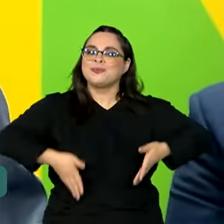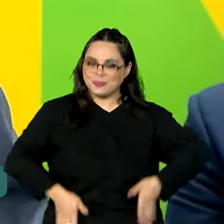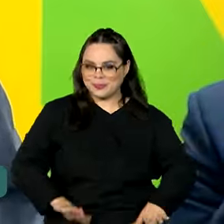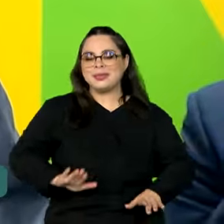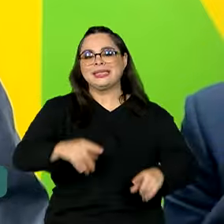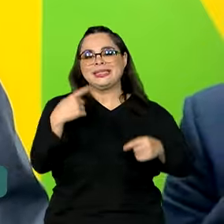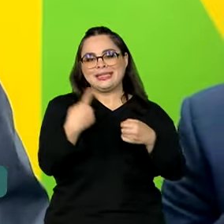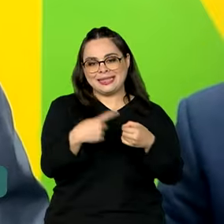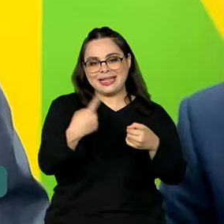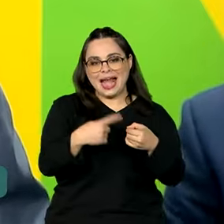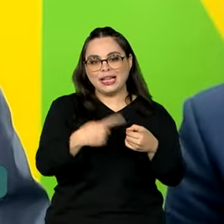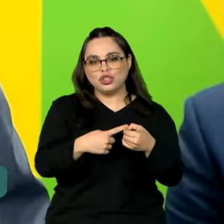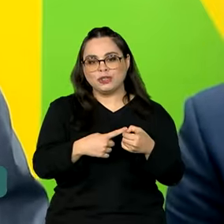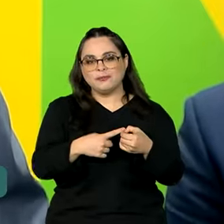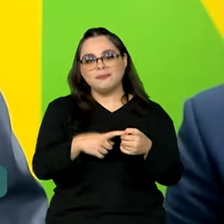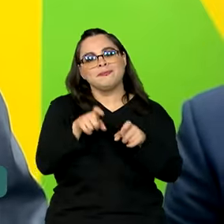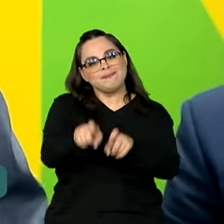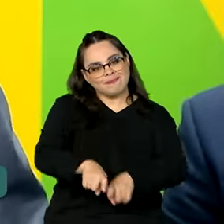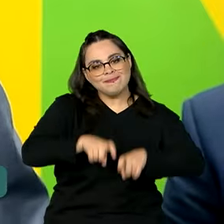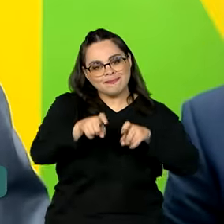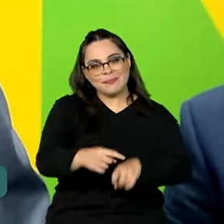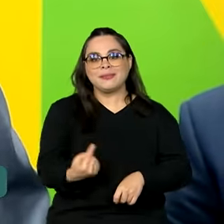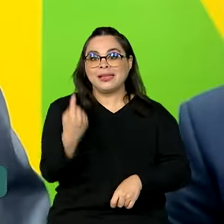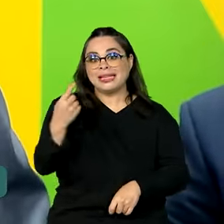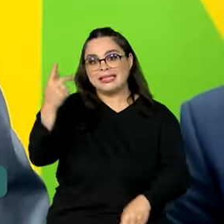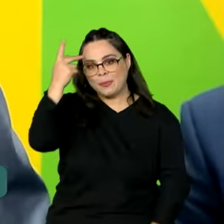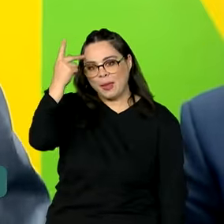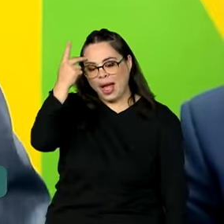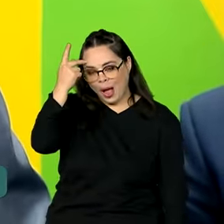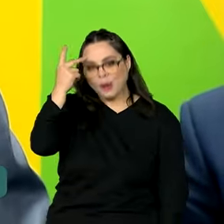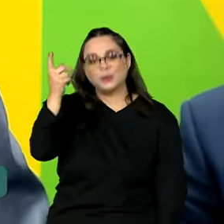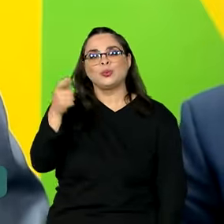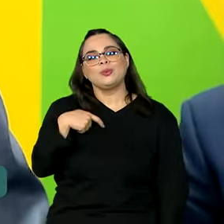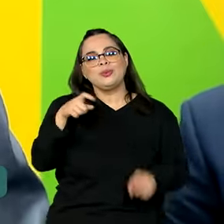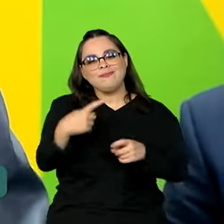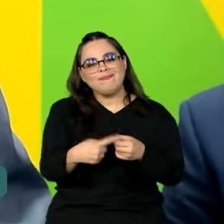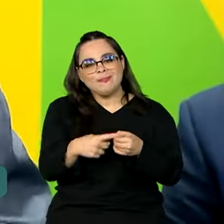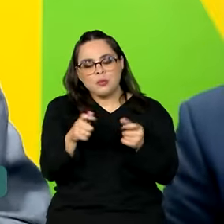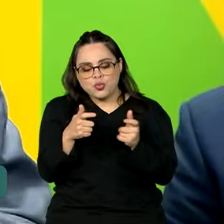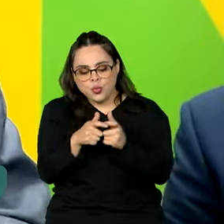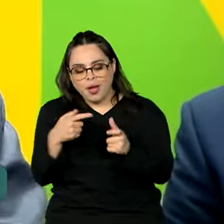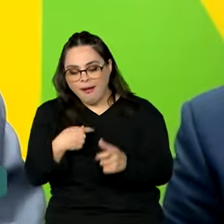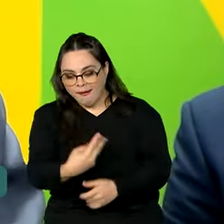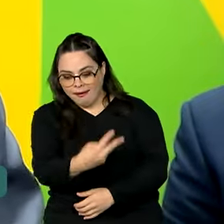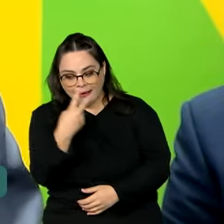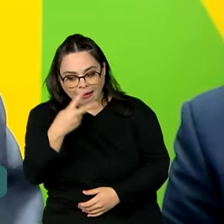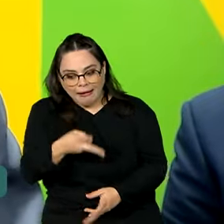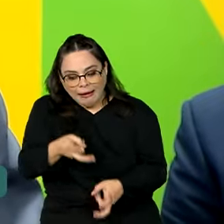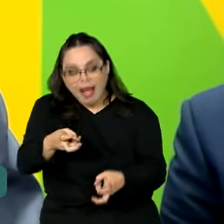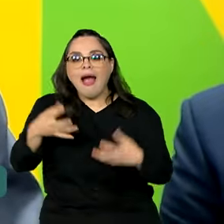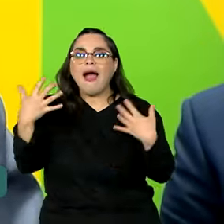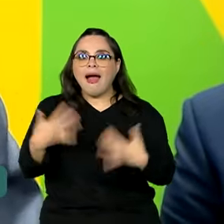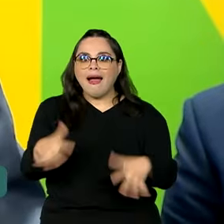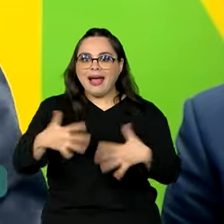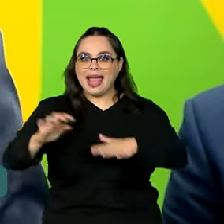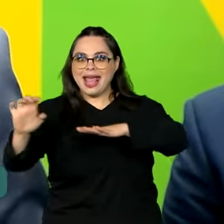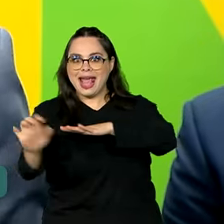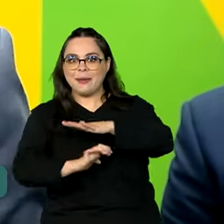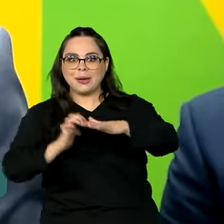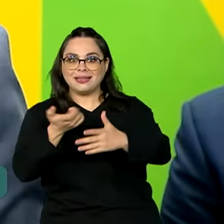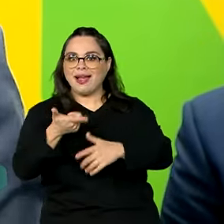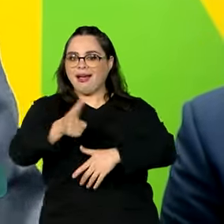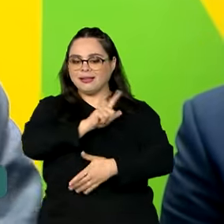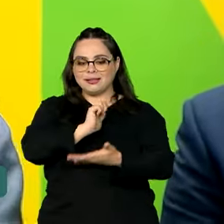venho de uma cidade pequena do interior do estado de São Paulo, a gente vê o efeito que dá quando a gente vê uma empresa que não